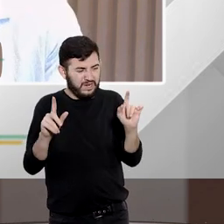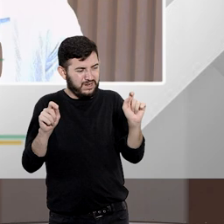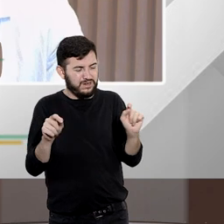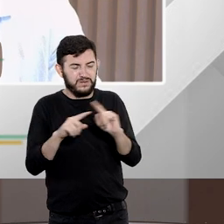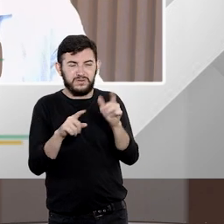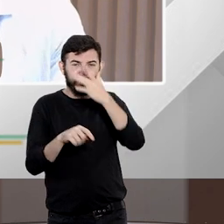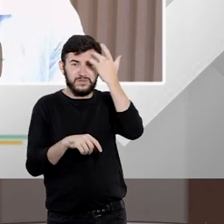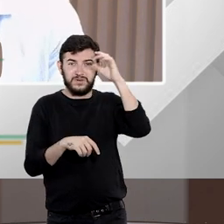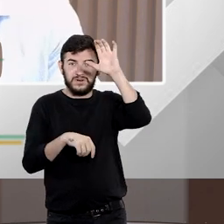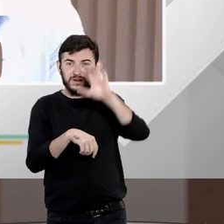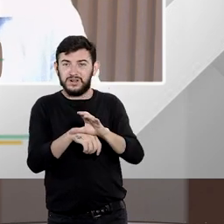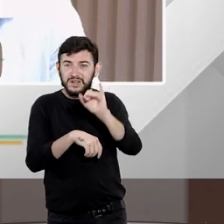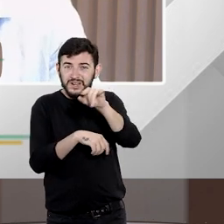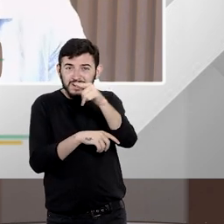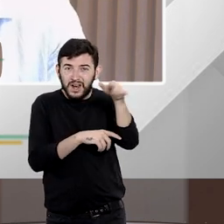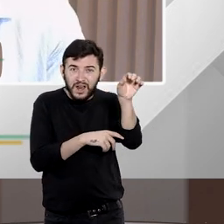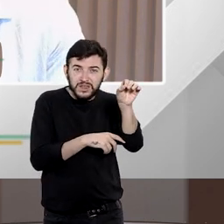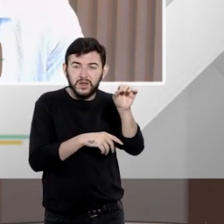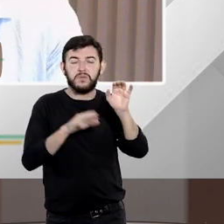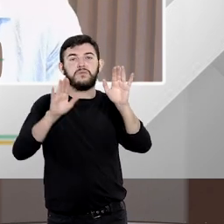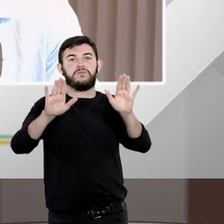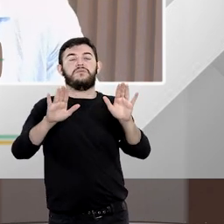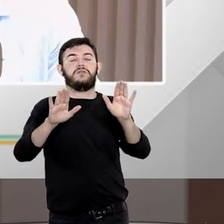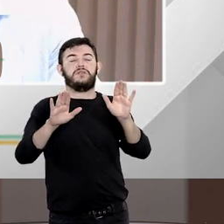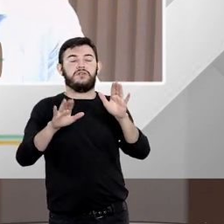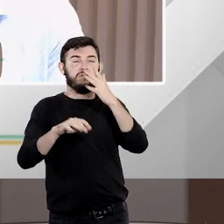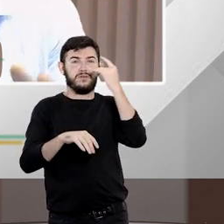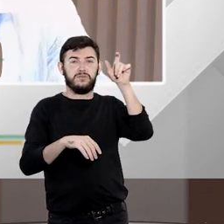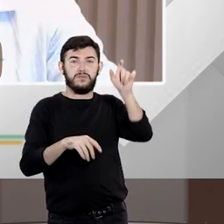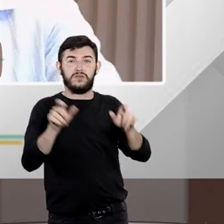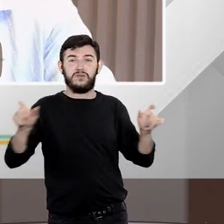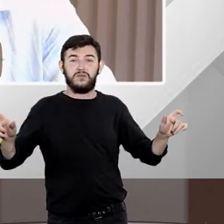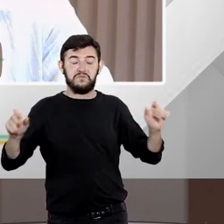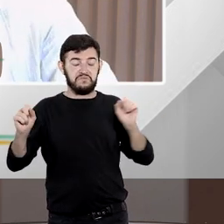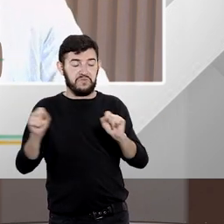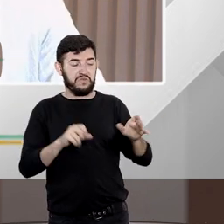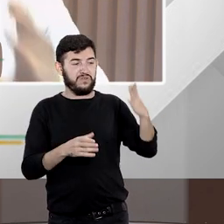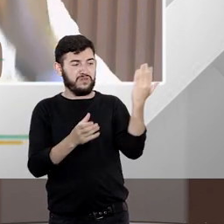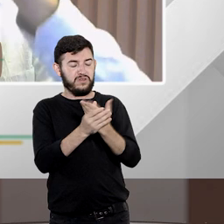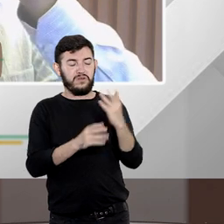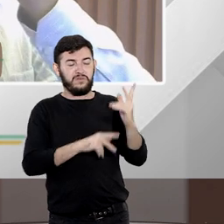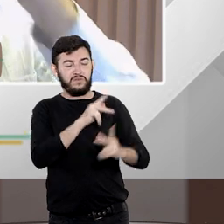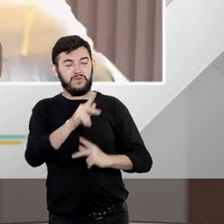falamos aqui o cidadão ajuiza a ação popular e aí no meio